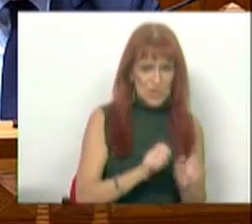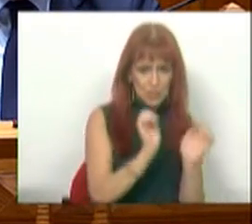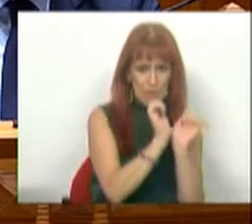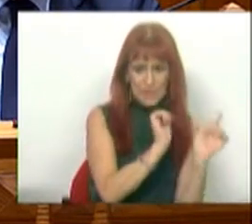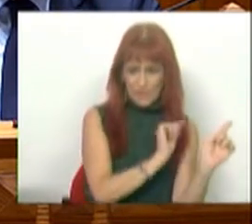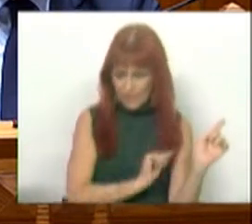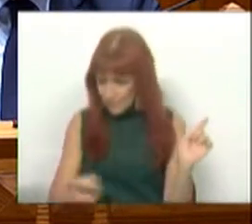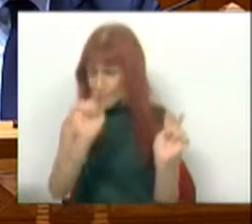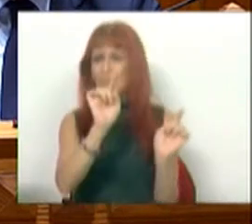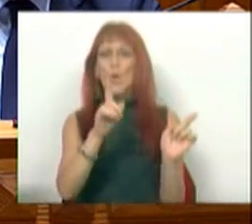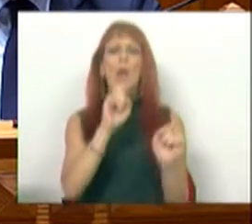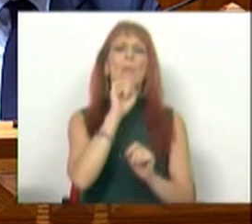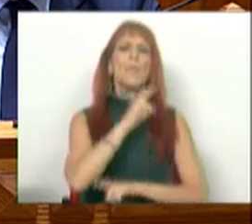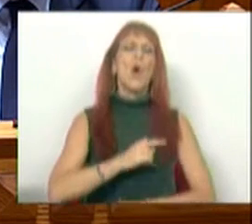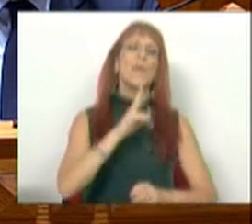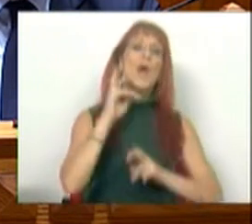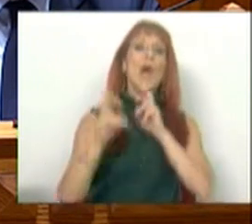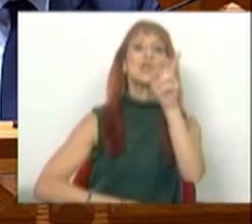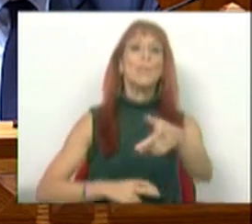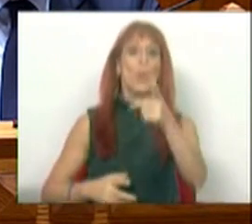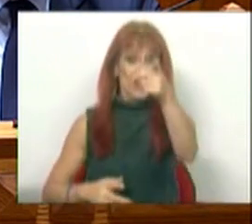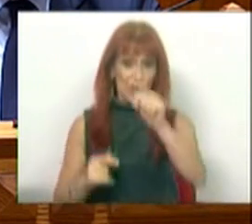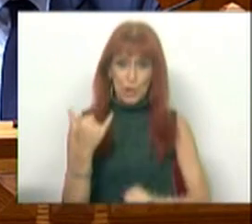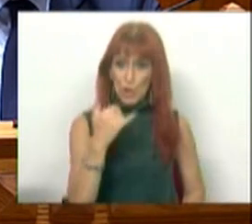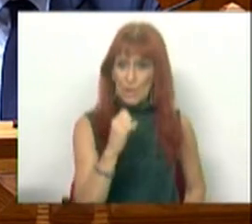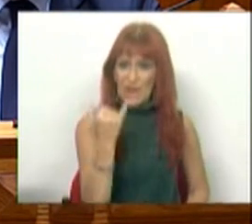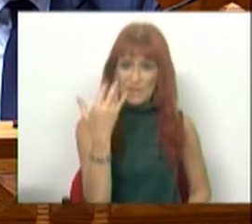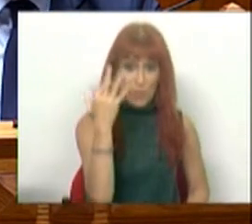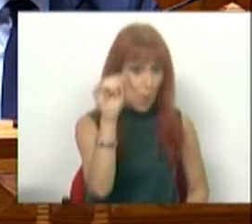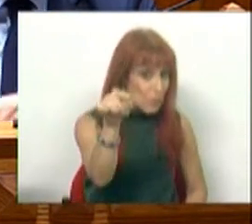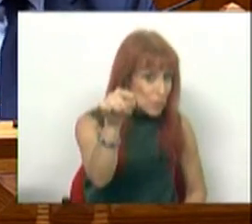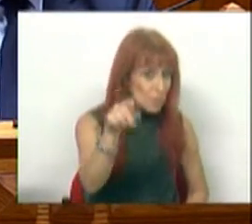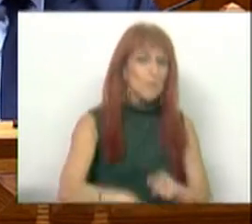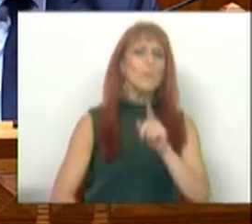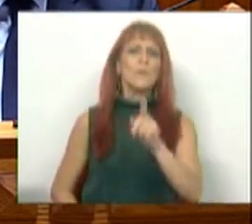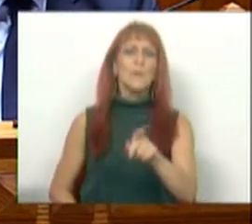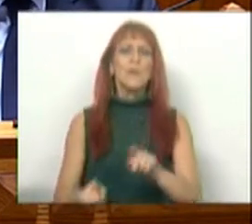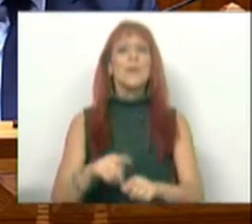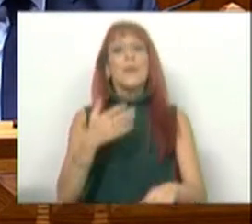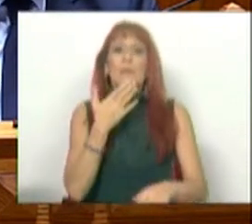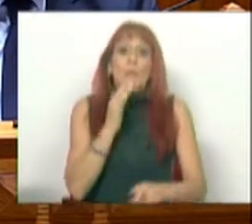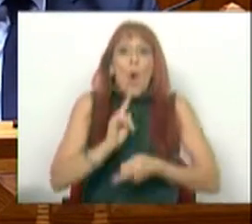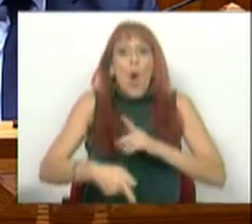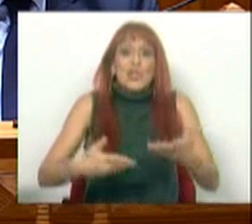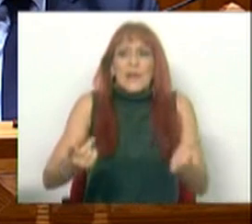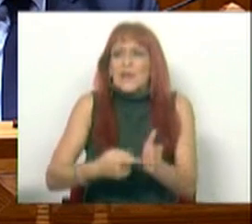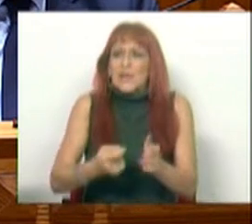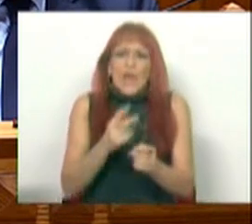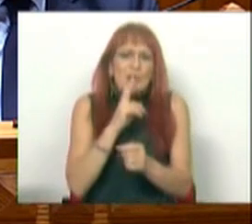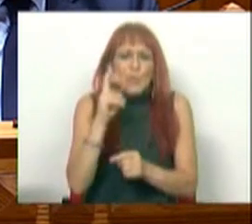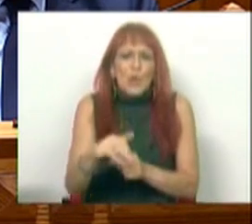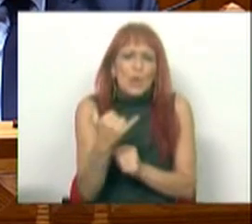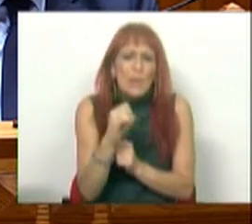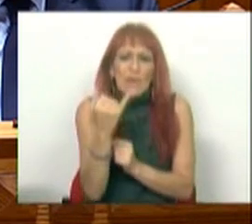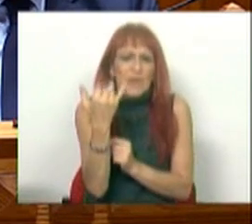segurança social para podermos responder em 2024 em função daquilo que for necessário responder